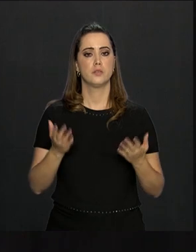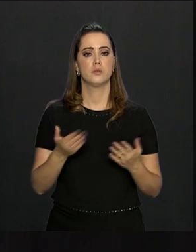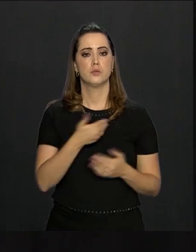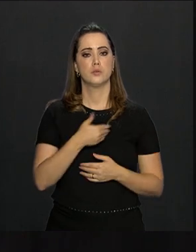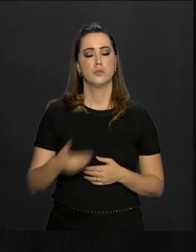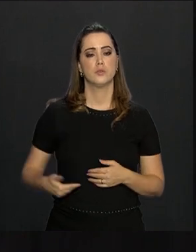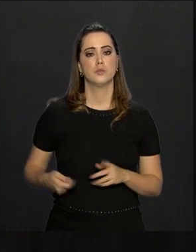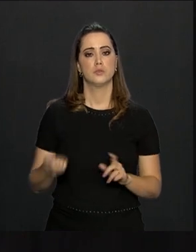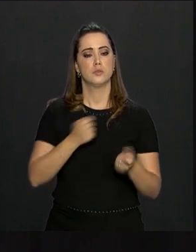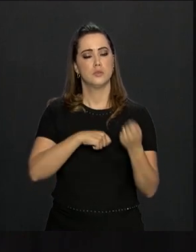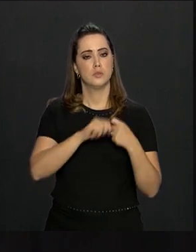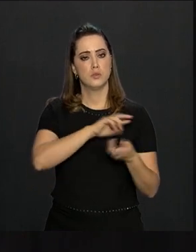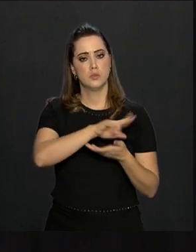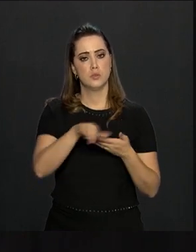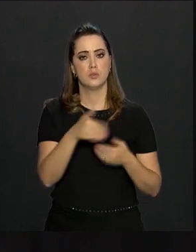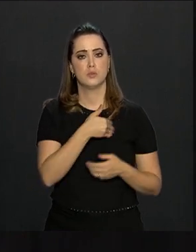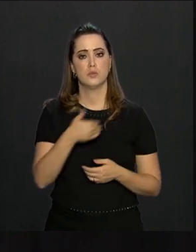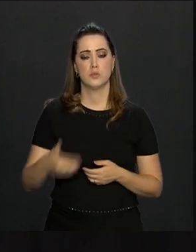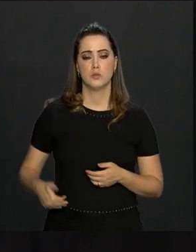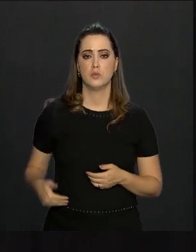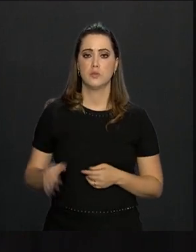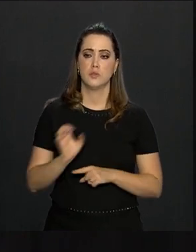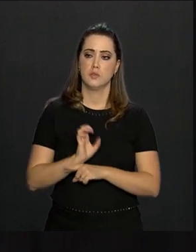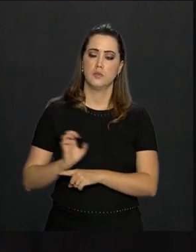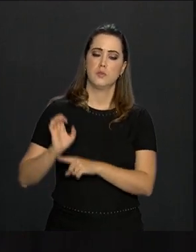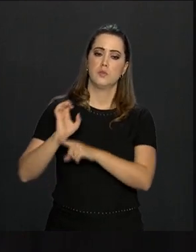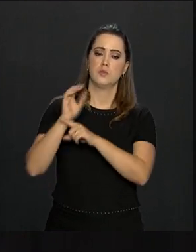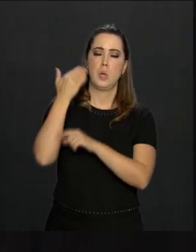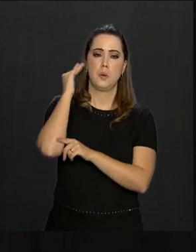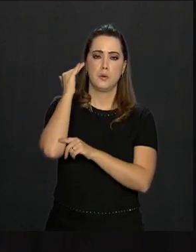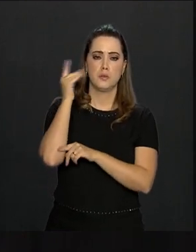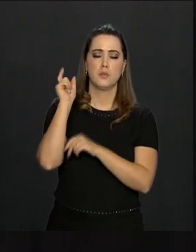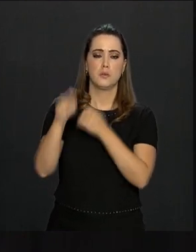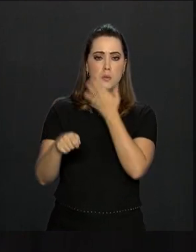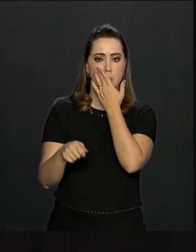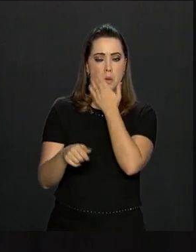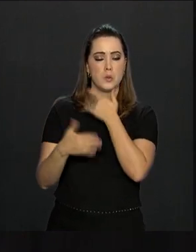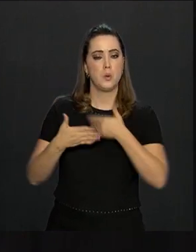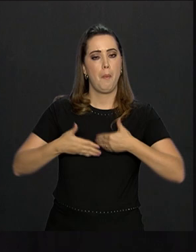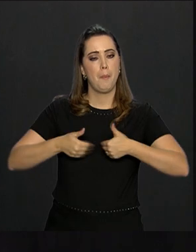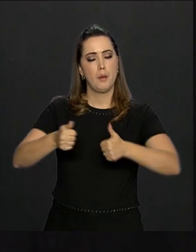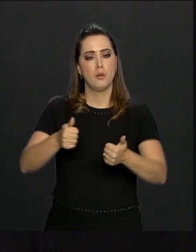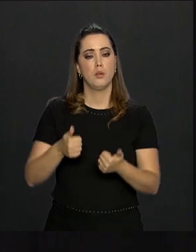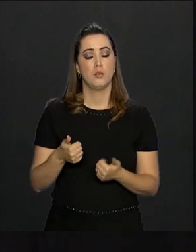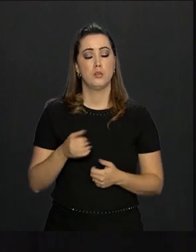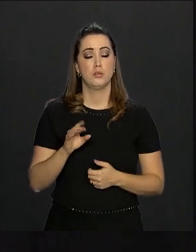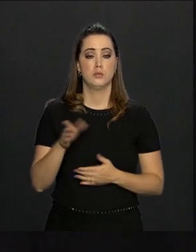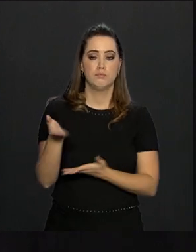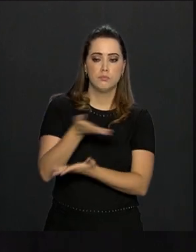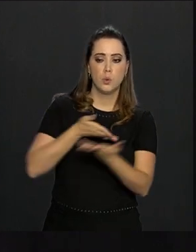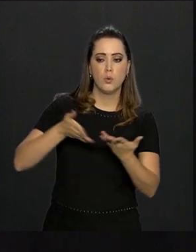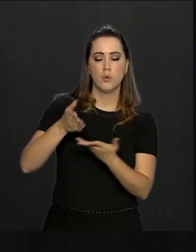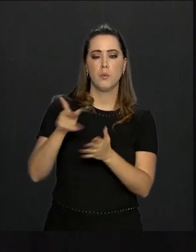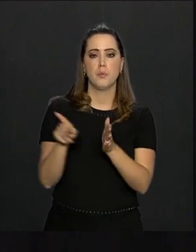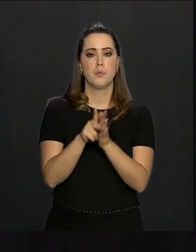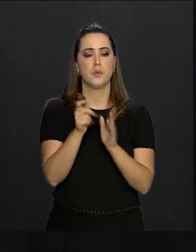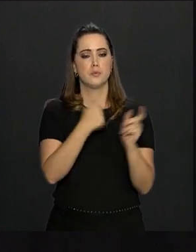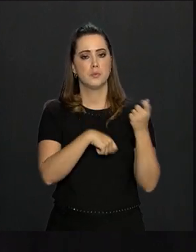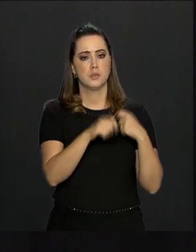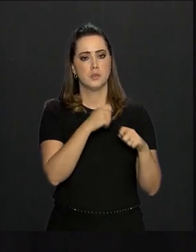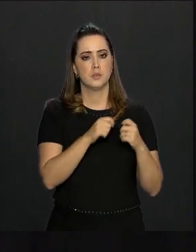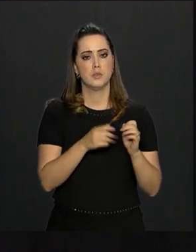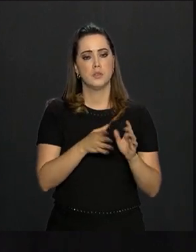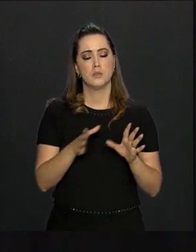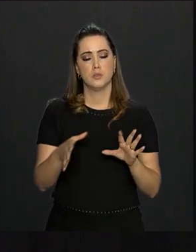economia. E muitos governos estaduais entendem que podem ser mais eficientes e dinamizarem as suas economias,